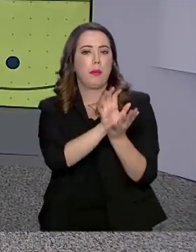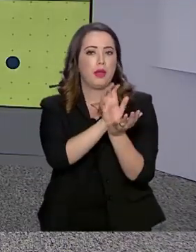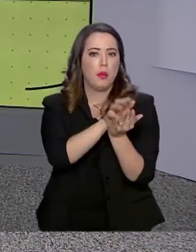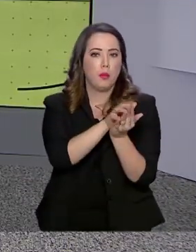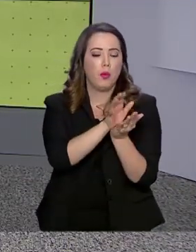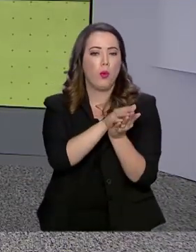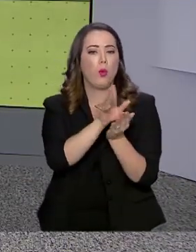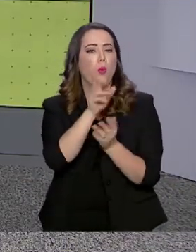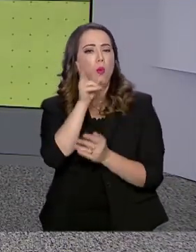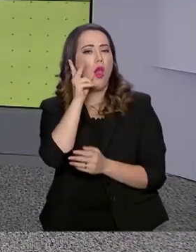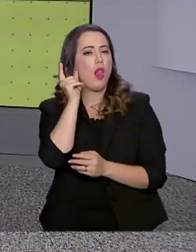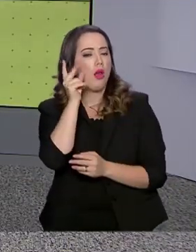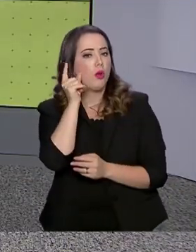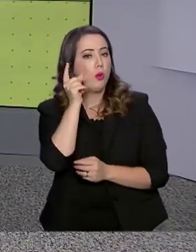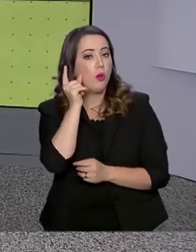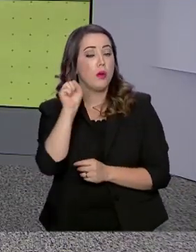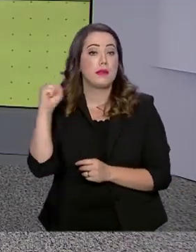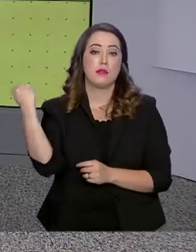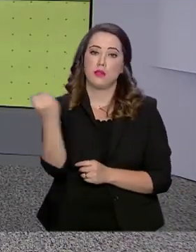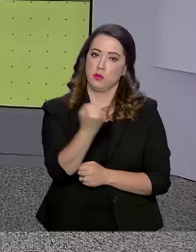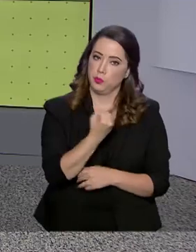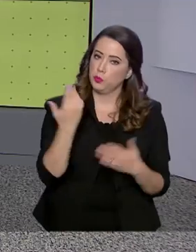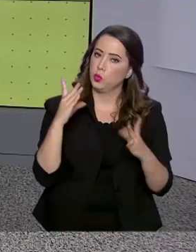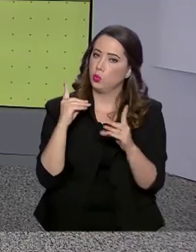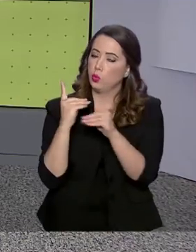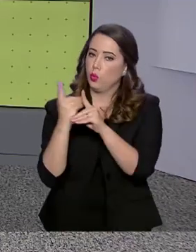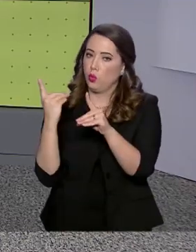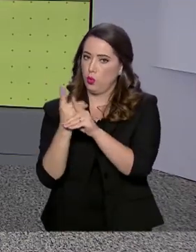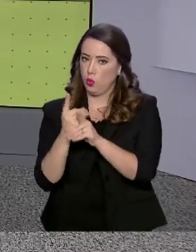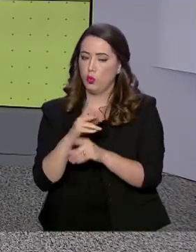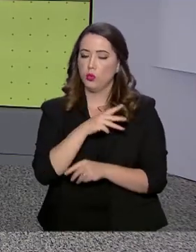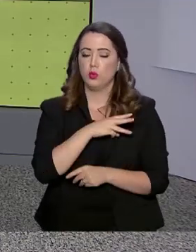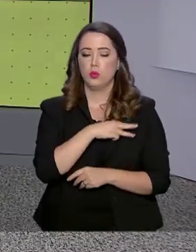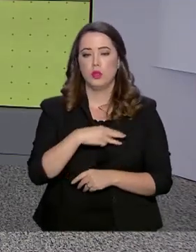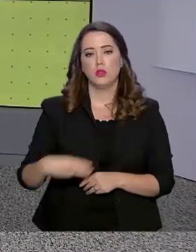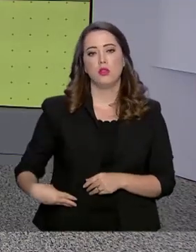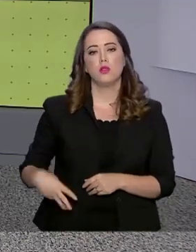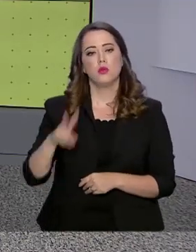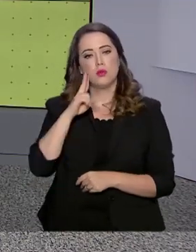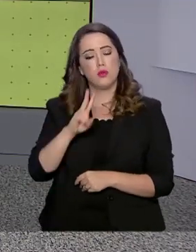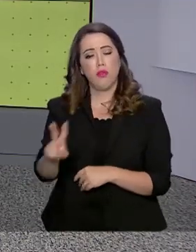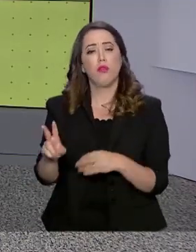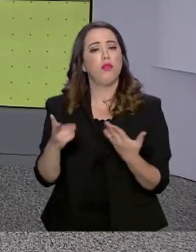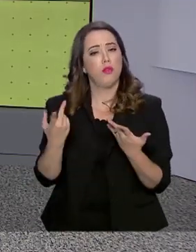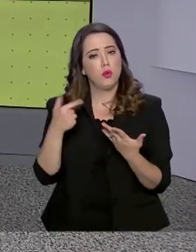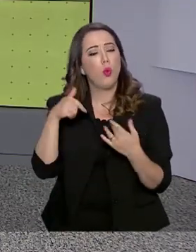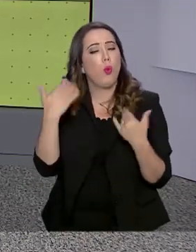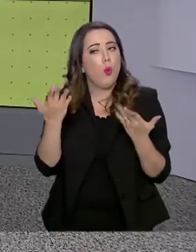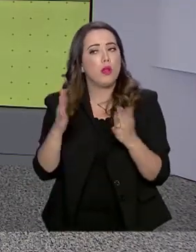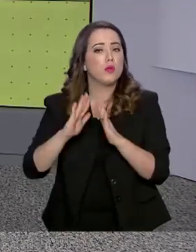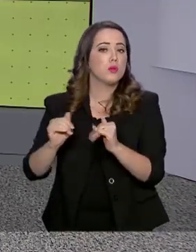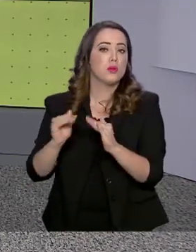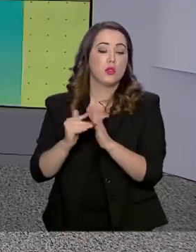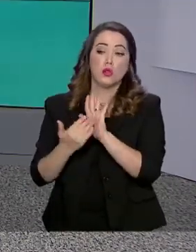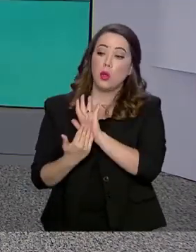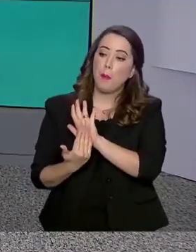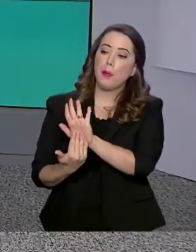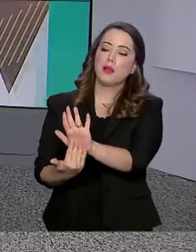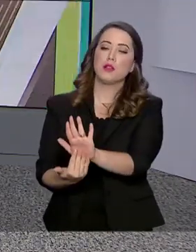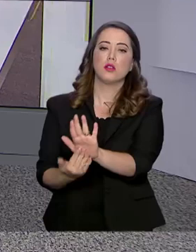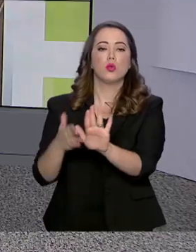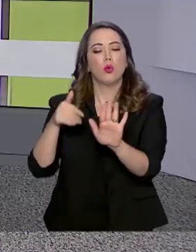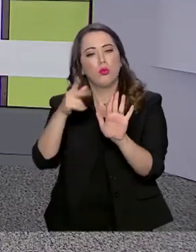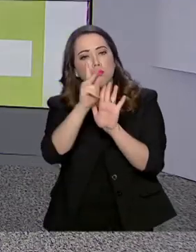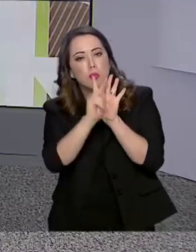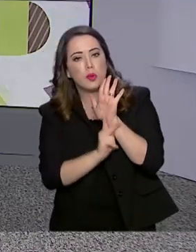Sergipe. No encontro com governadores e prefeitos, o ministro ouviu as demandas e apresentou o Plano Nordeste. Ele conversou com a